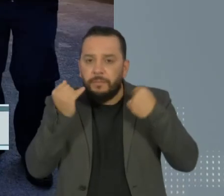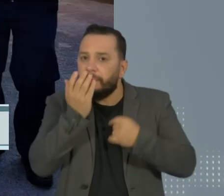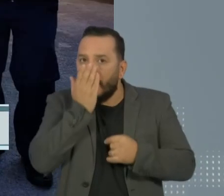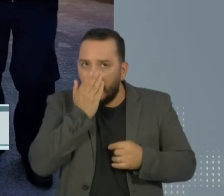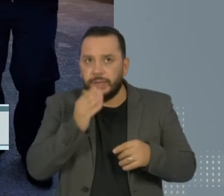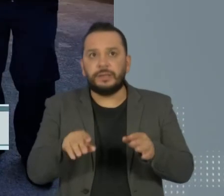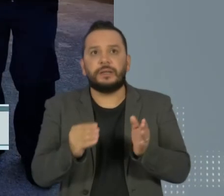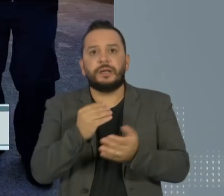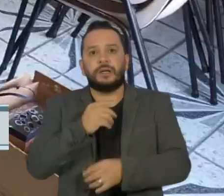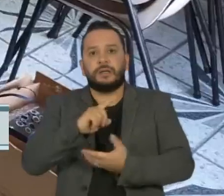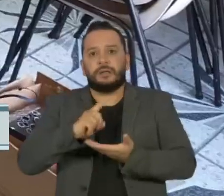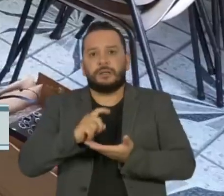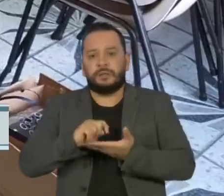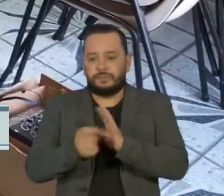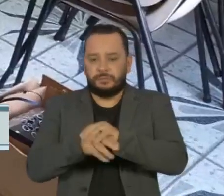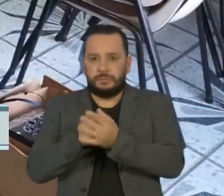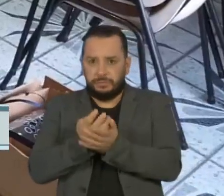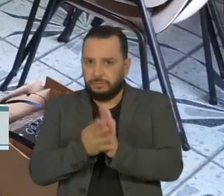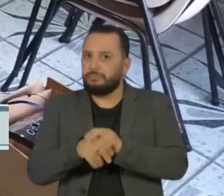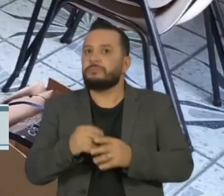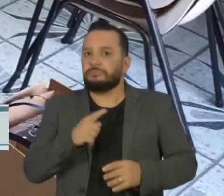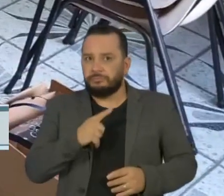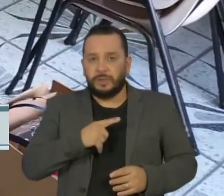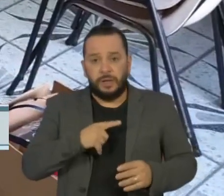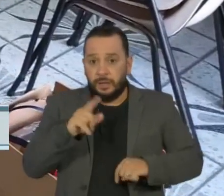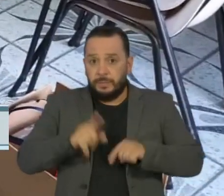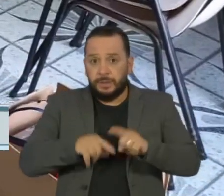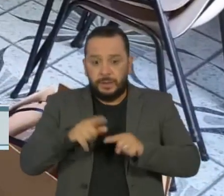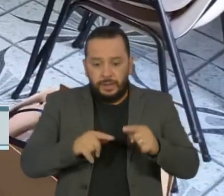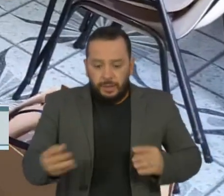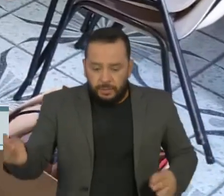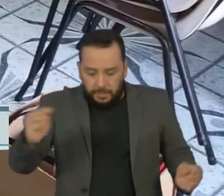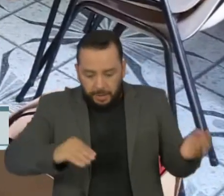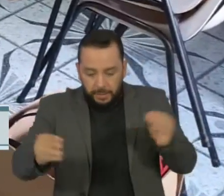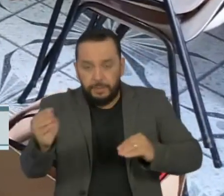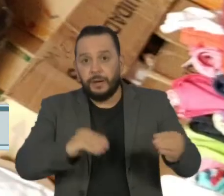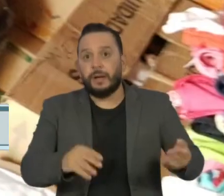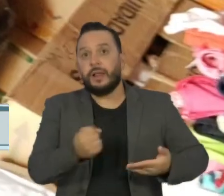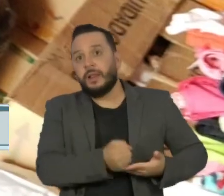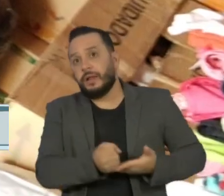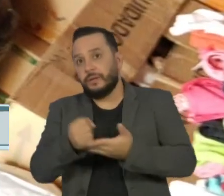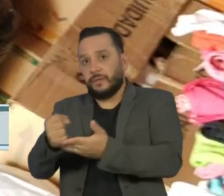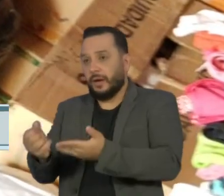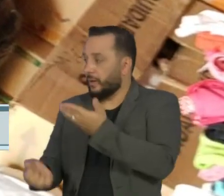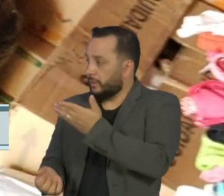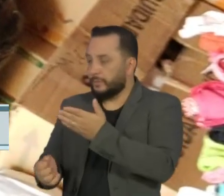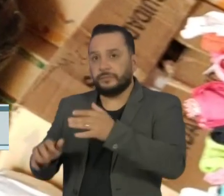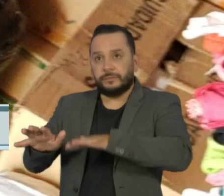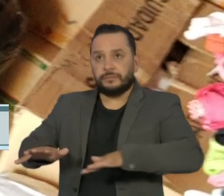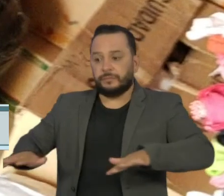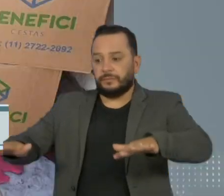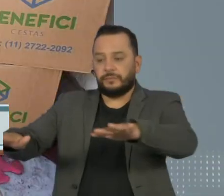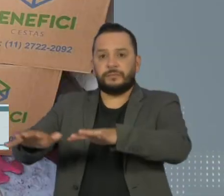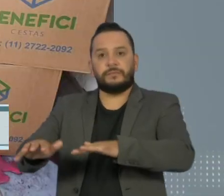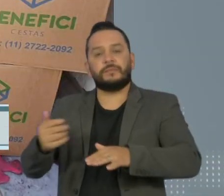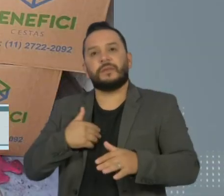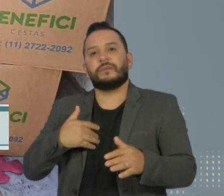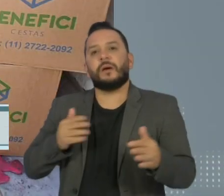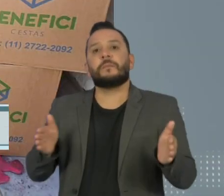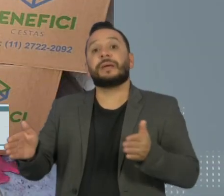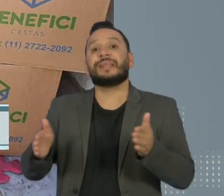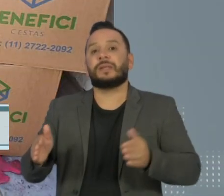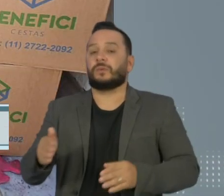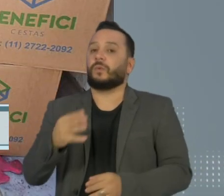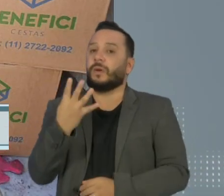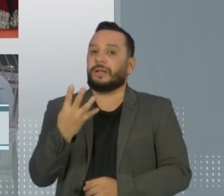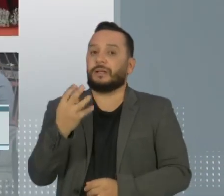e utilizando álcool em gel. As doações recebidas são alocadas em um depósito e eles permanecem ali por uma quarentena de pelo menos